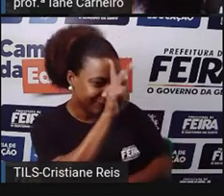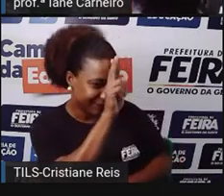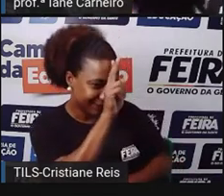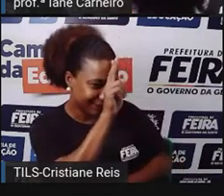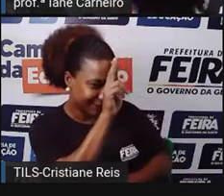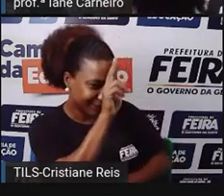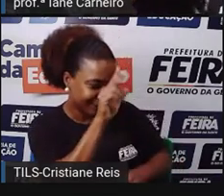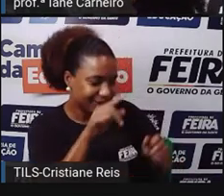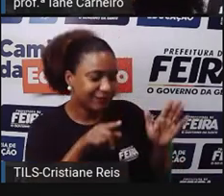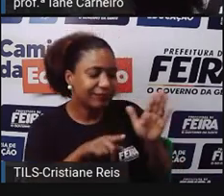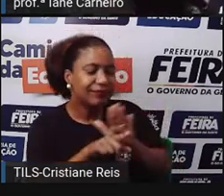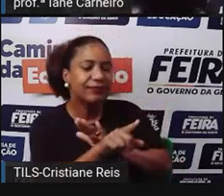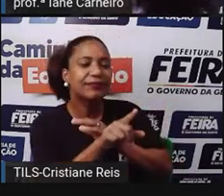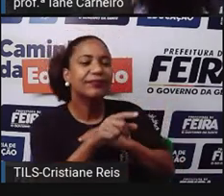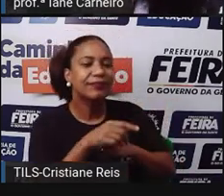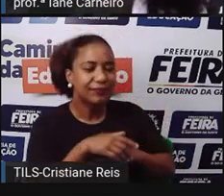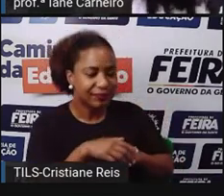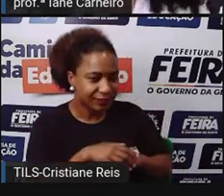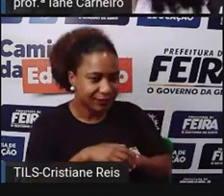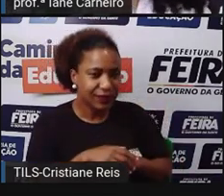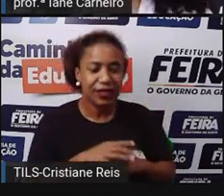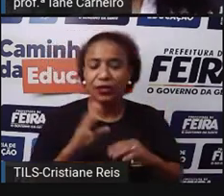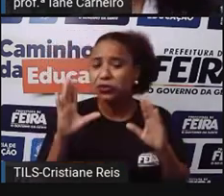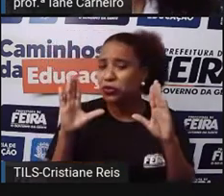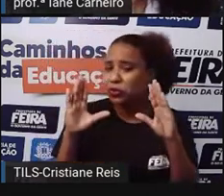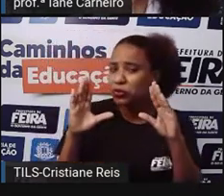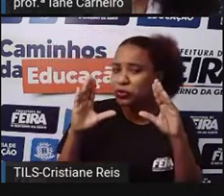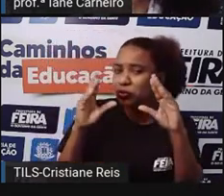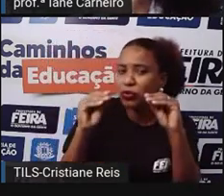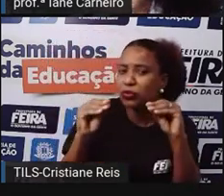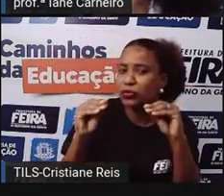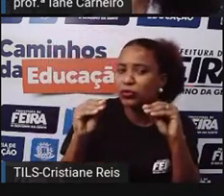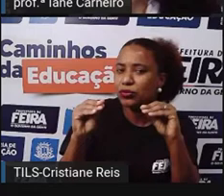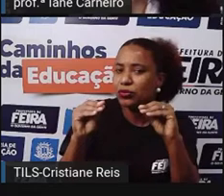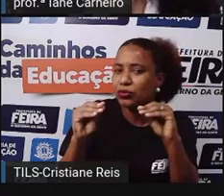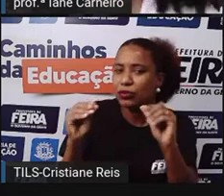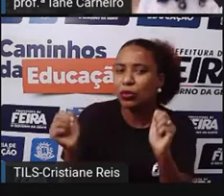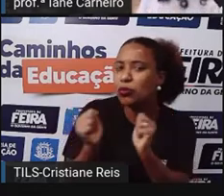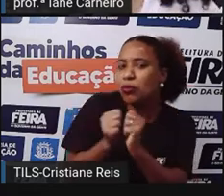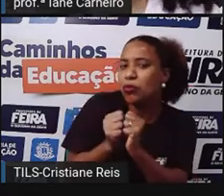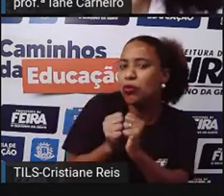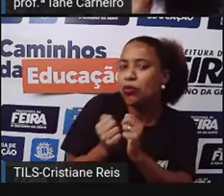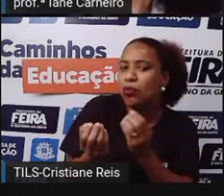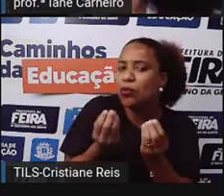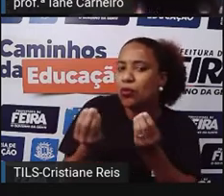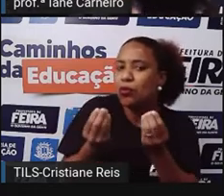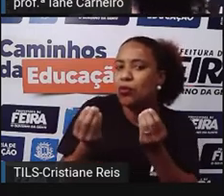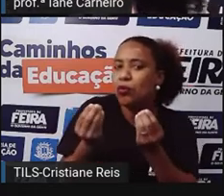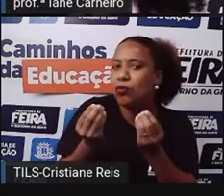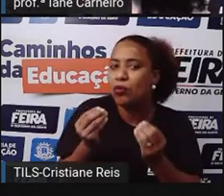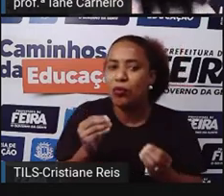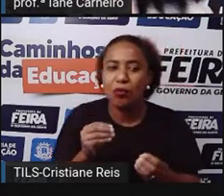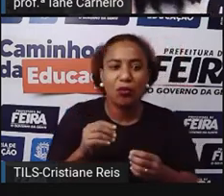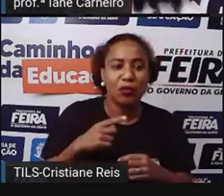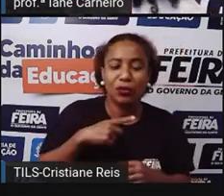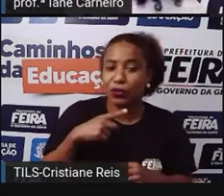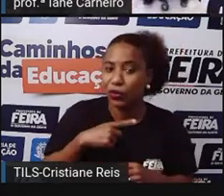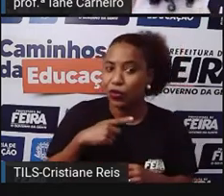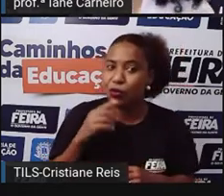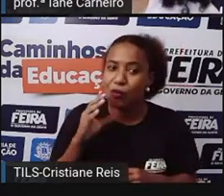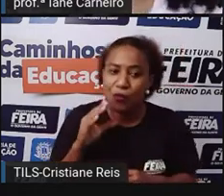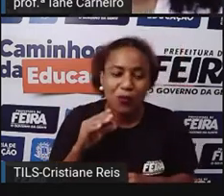e como é que você vai fazer de noite? O boi respondeu, ela